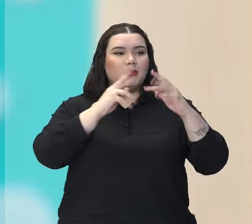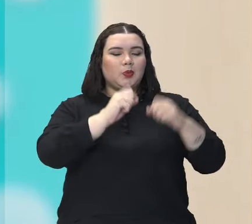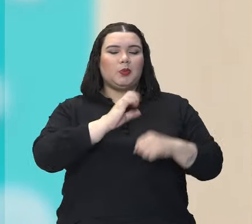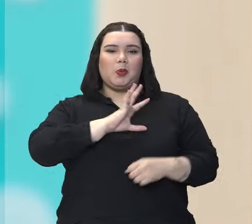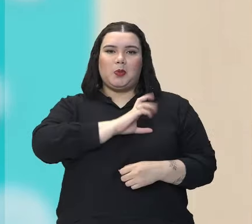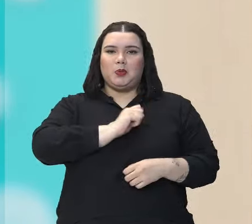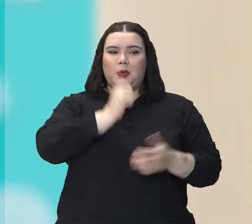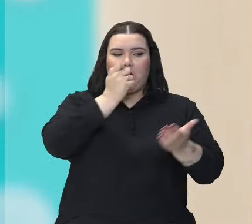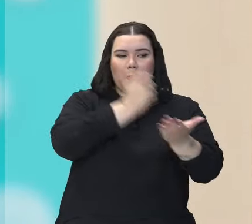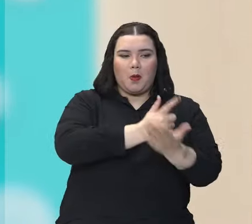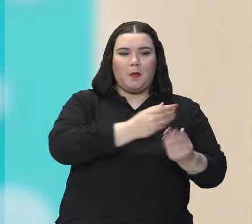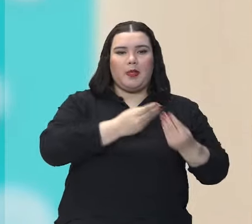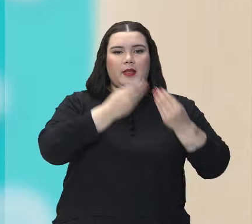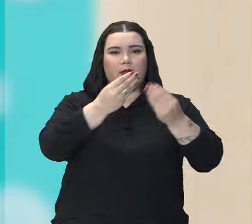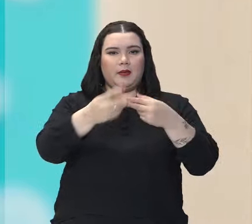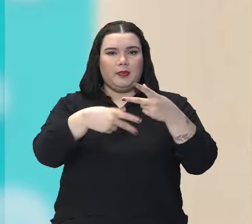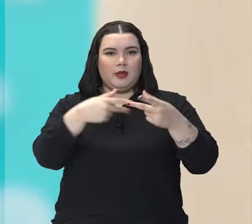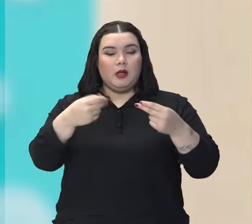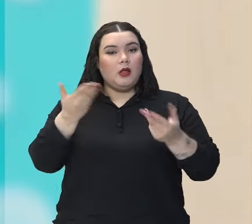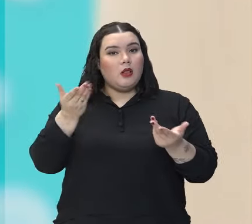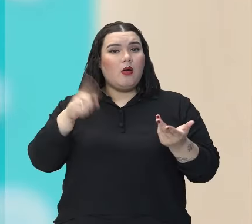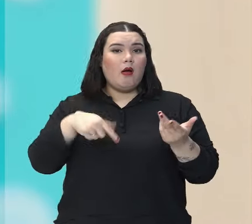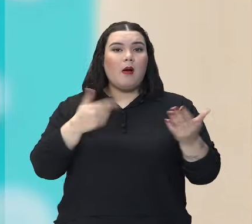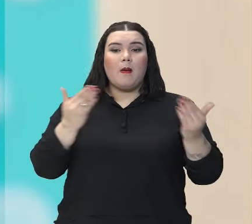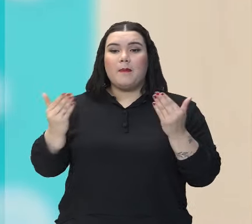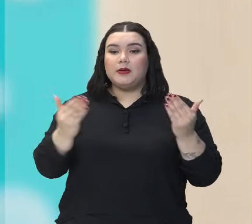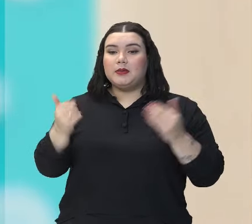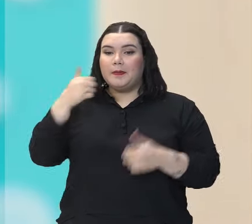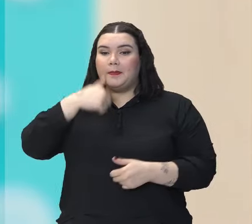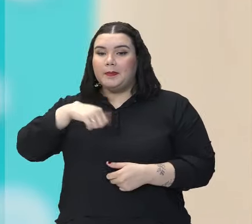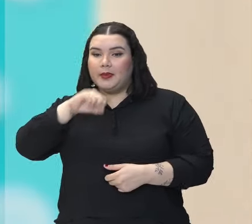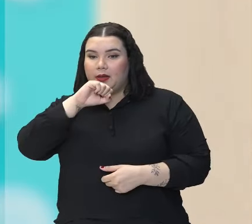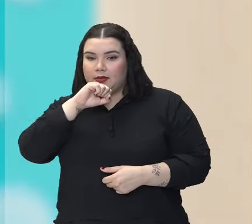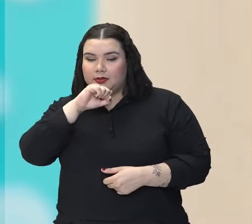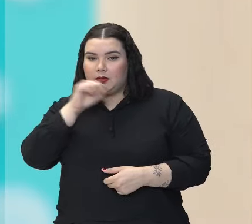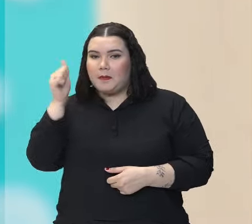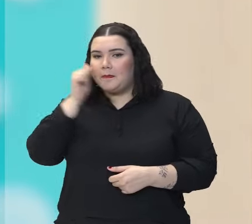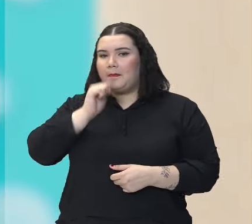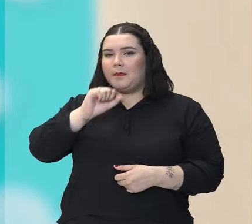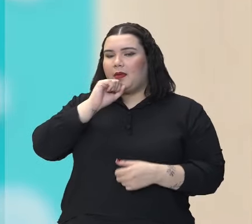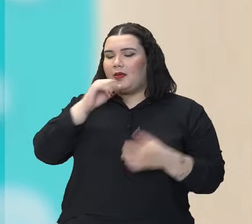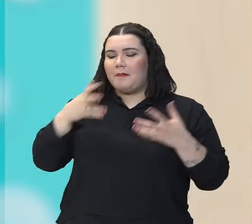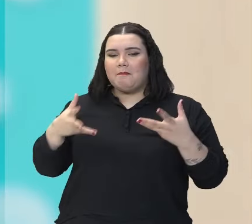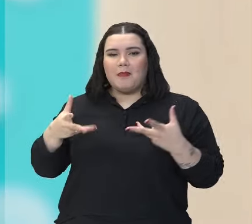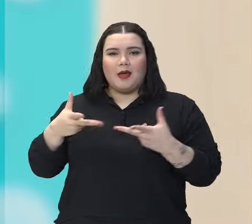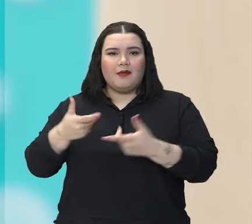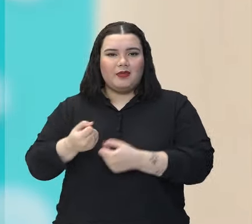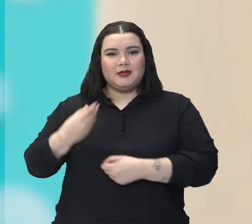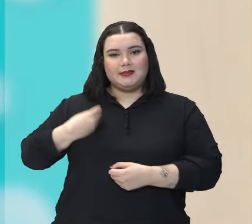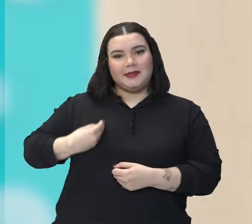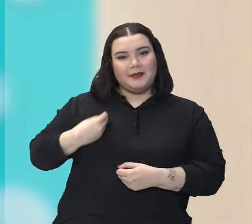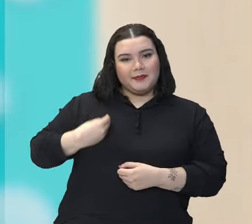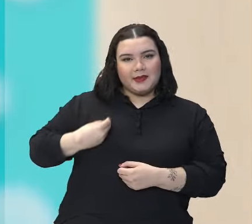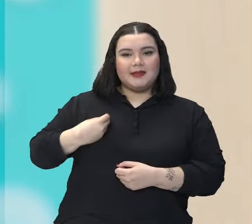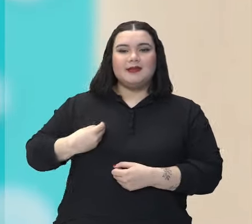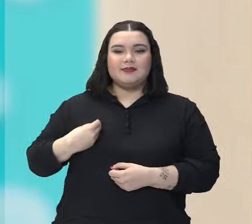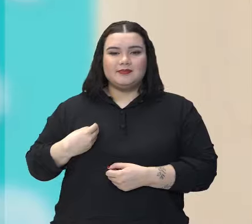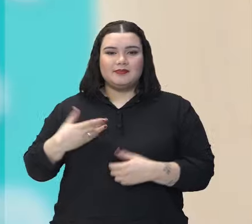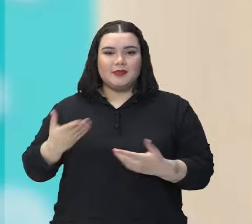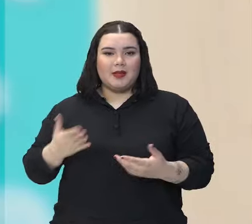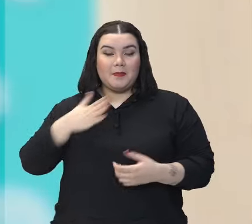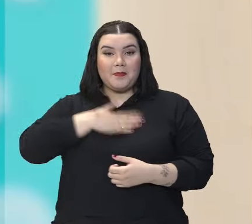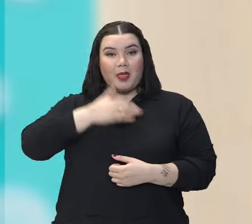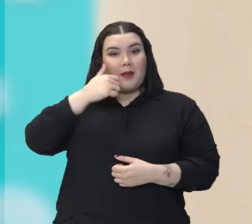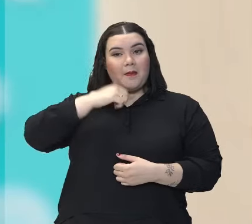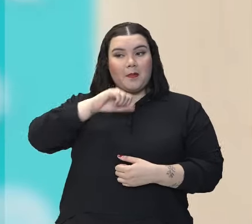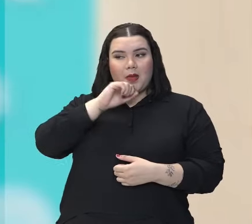presentear. Então, a gente faz essa comparação com a mãe. Porque mãe é tudo de bom na nossa vida. Então, minha mãe é uma